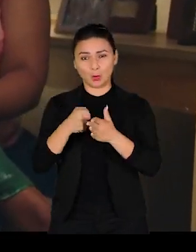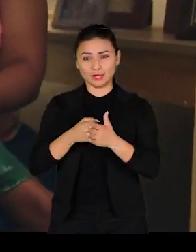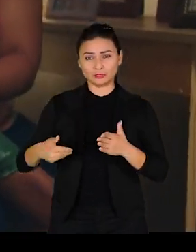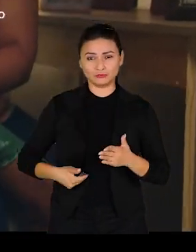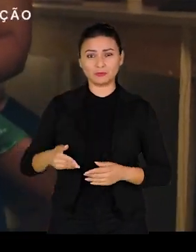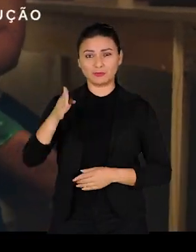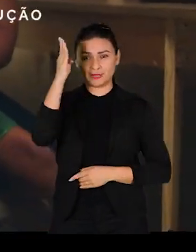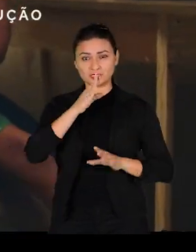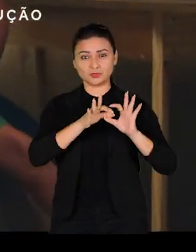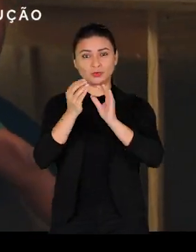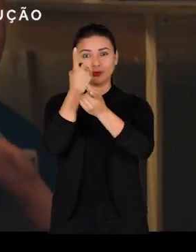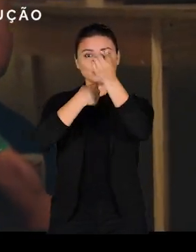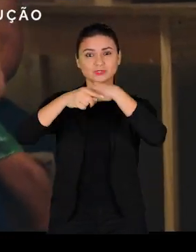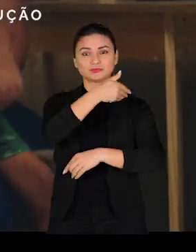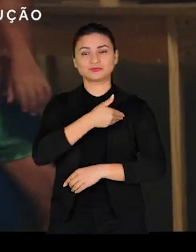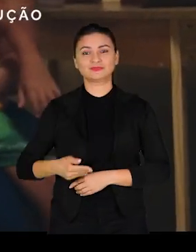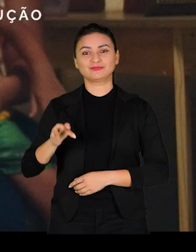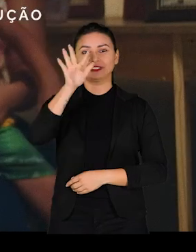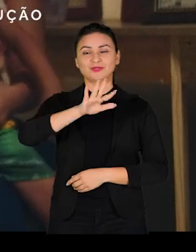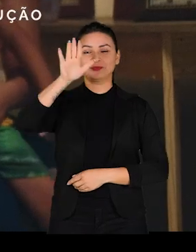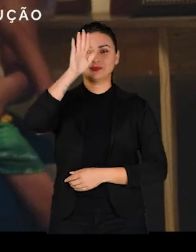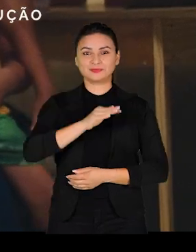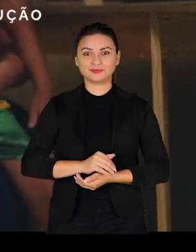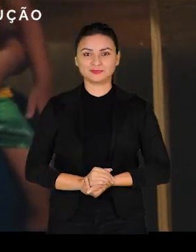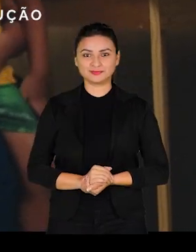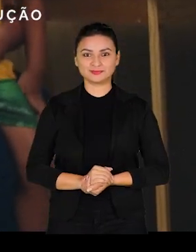Família e Combate à Fome, Brasil, União e Reconstrução, Governo Federal.